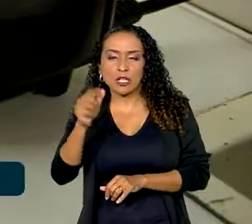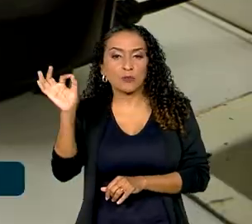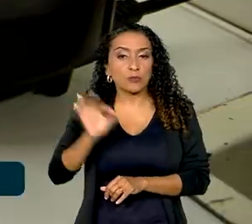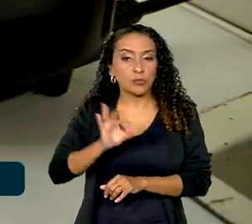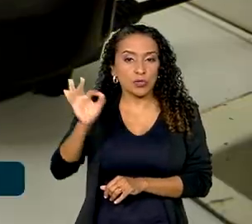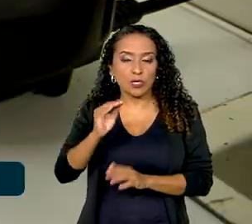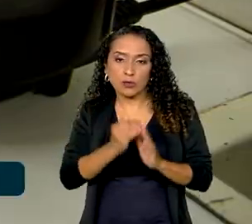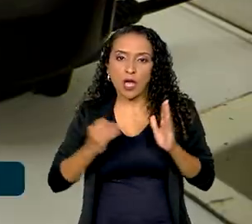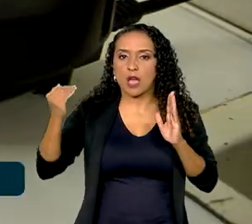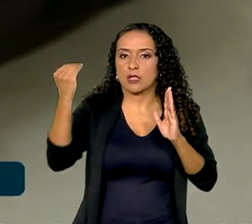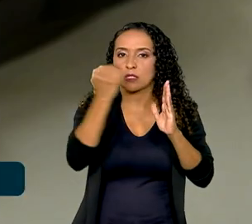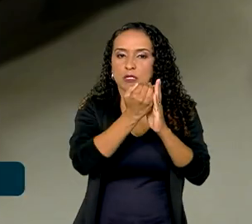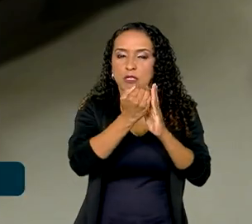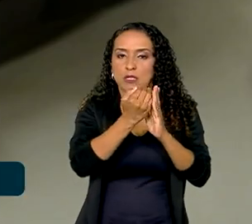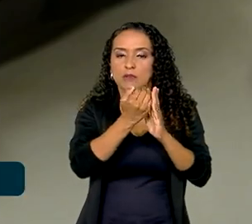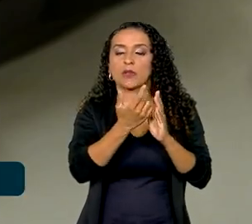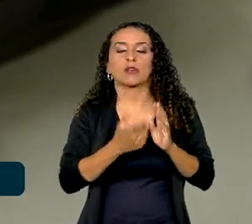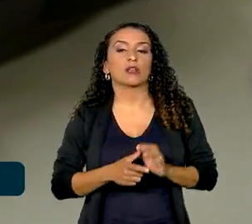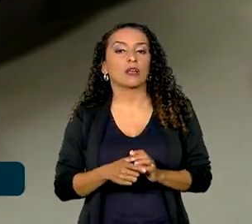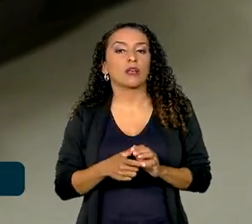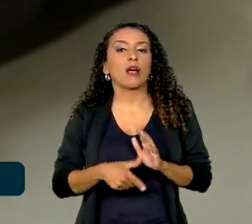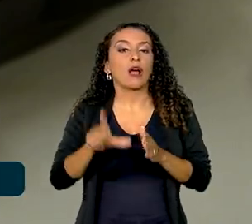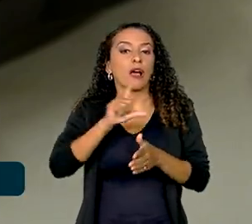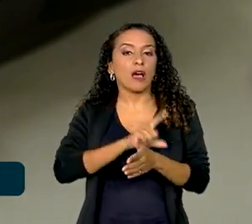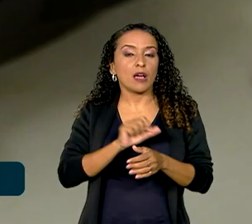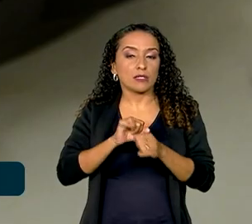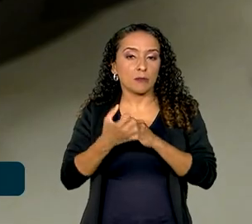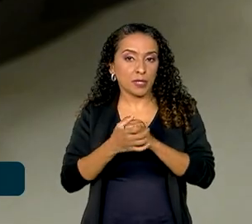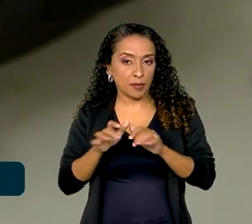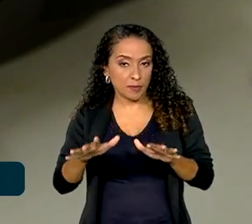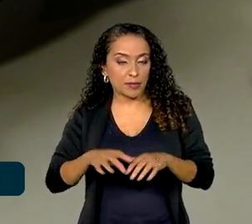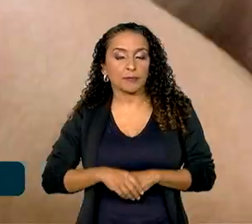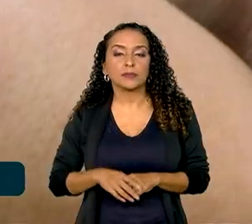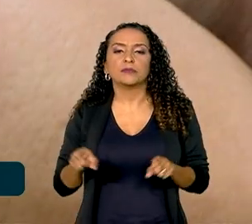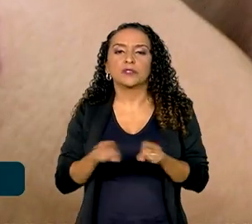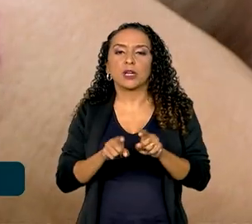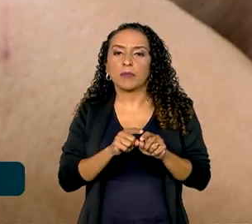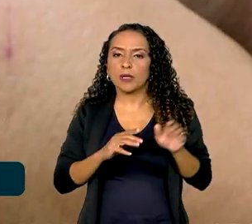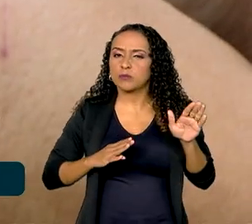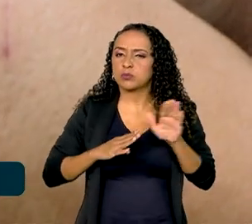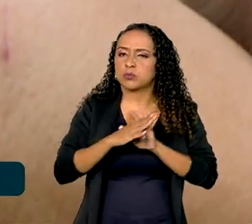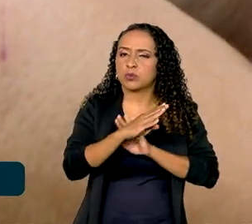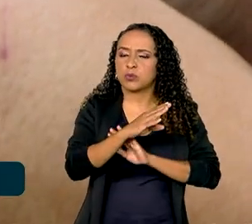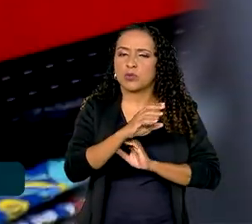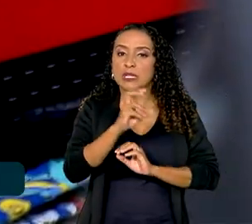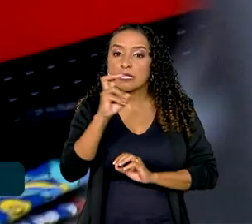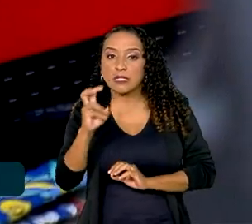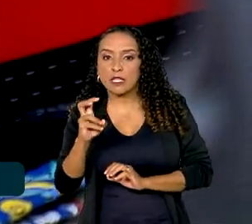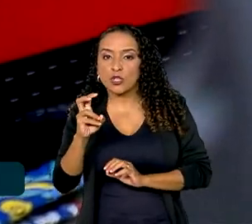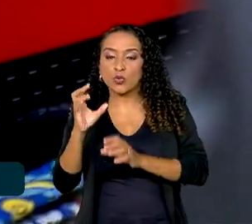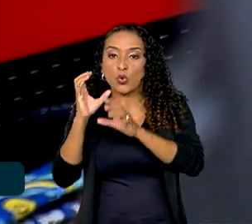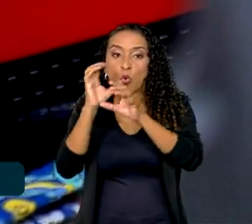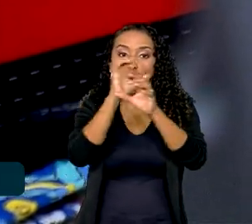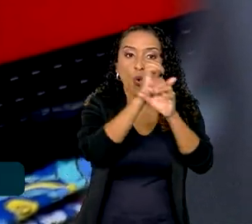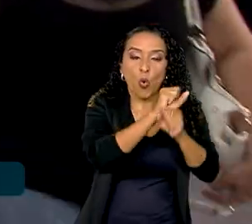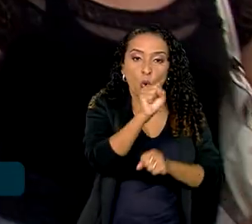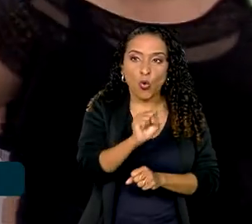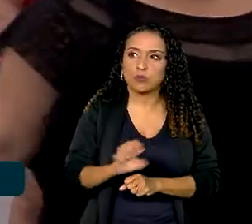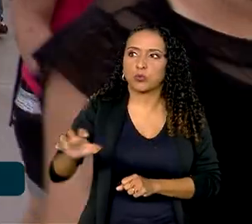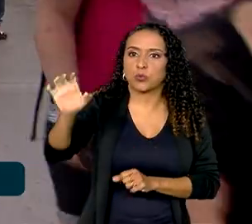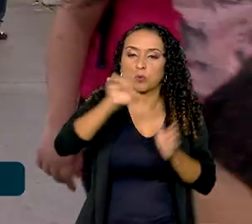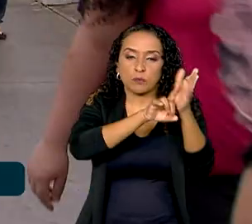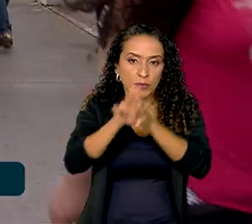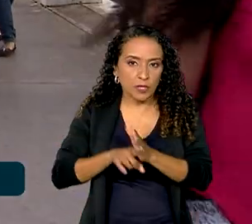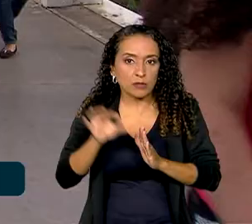% acima daquele patamar pré-pandemia. Houve crescimento em cinco dos oito setores pesquisados